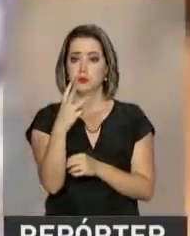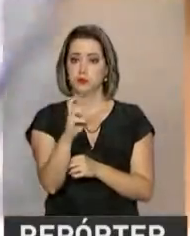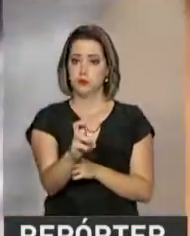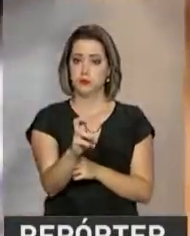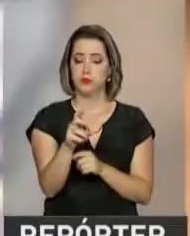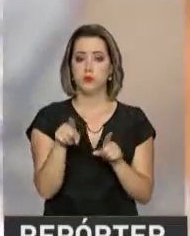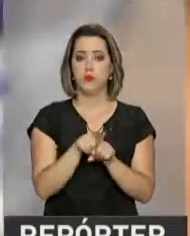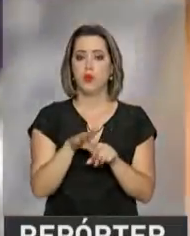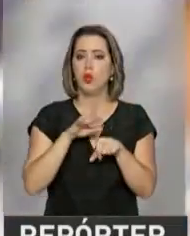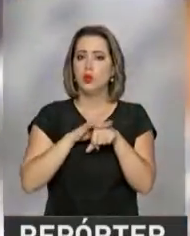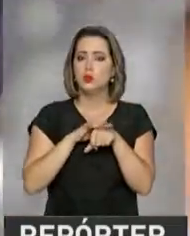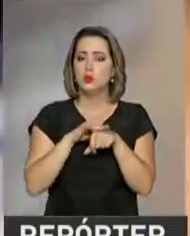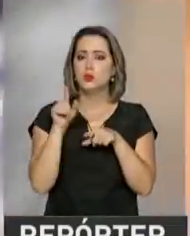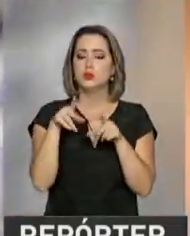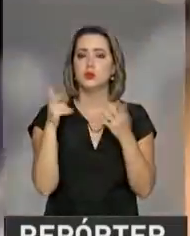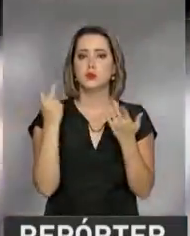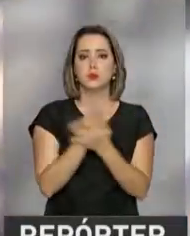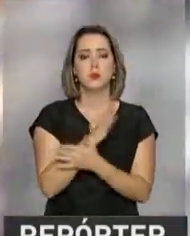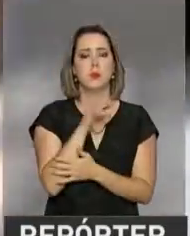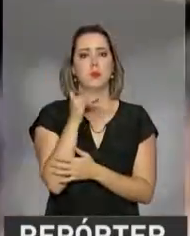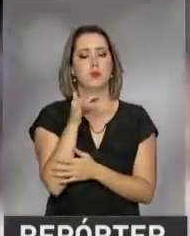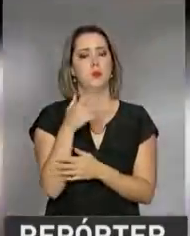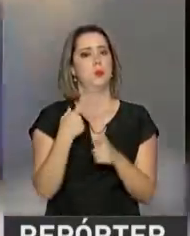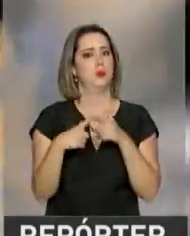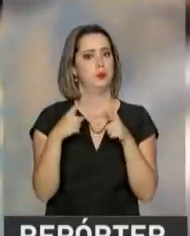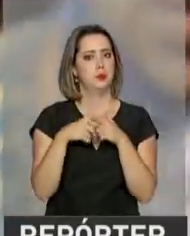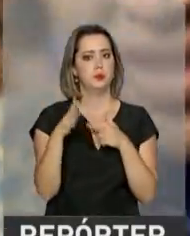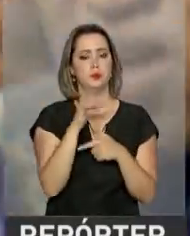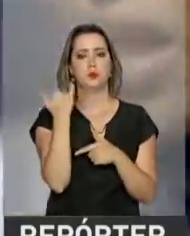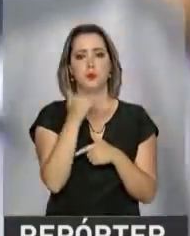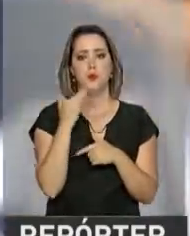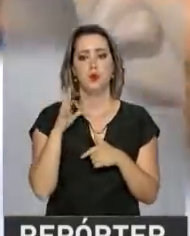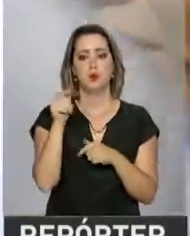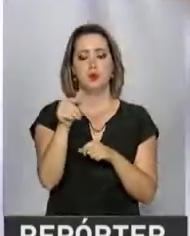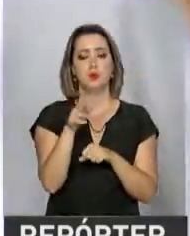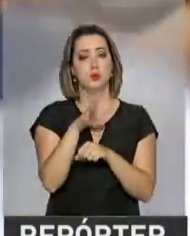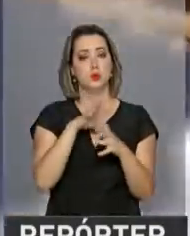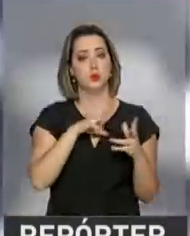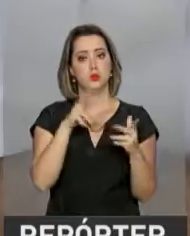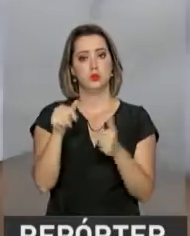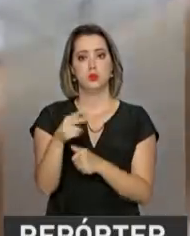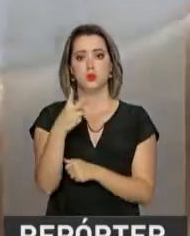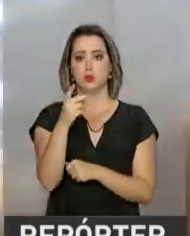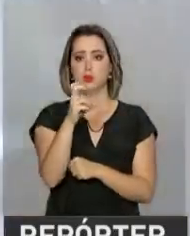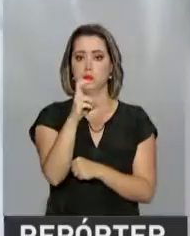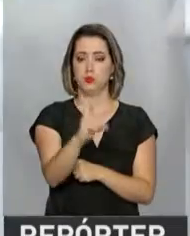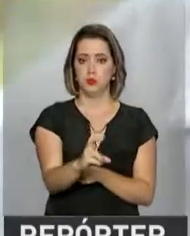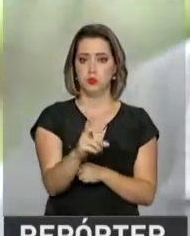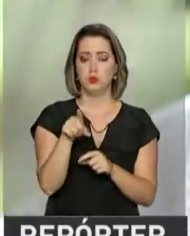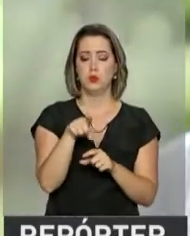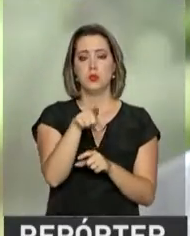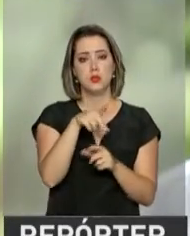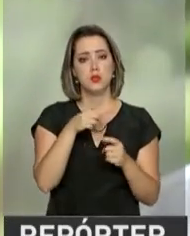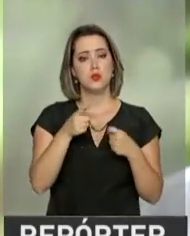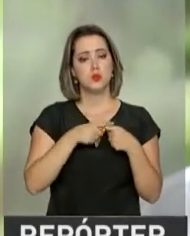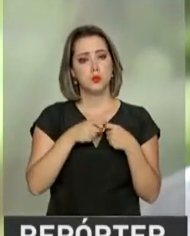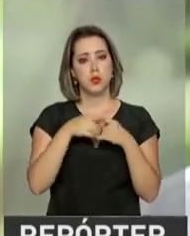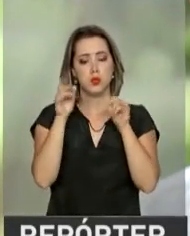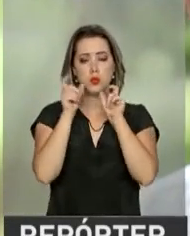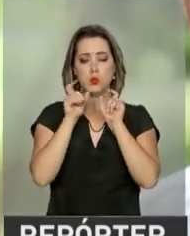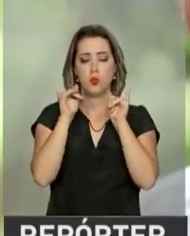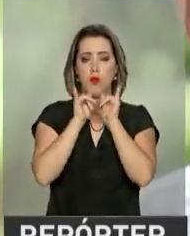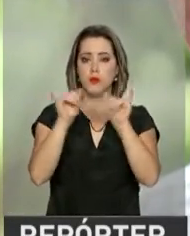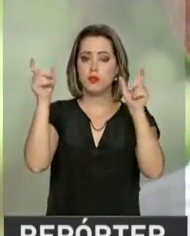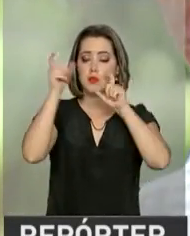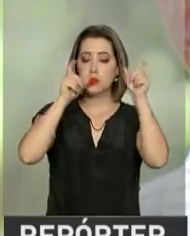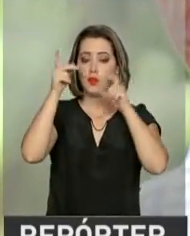tuberculose foi a doença infecciosa que mais causou mortes em todo o mundo em 2015. Por isso, este médico alerta para que as